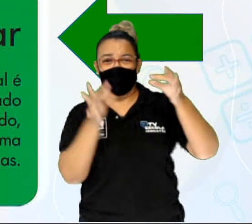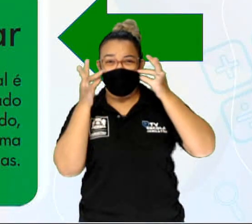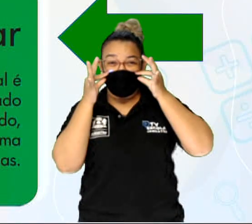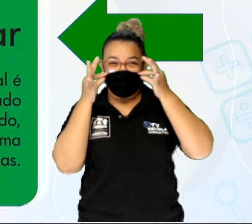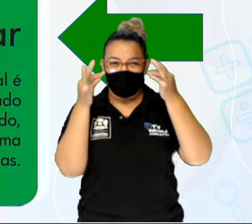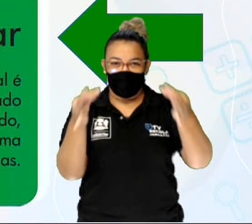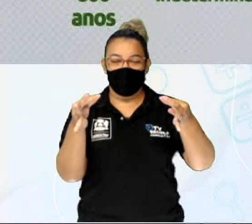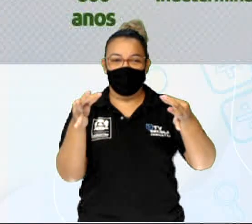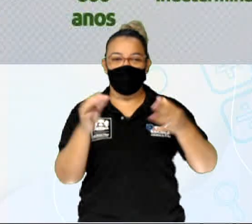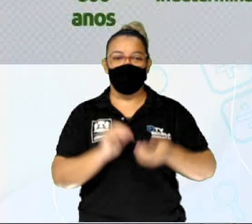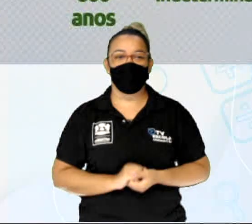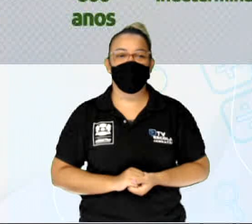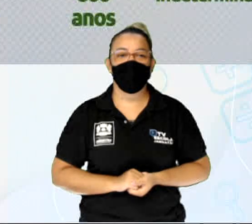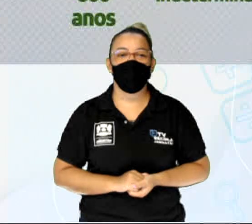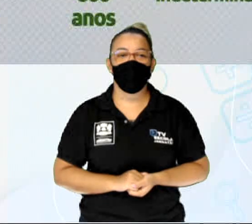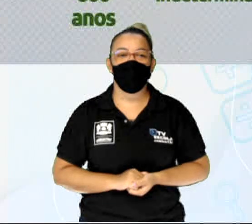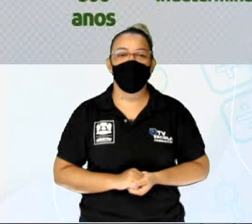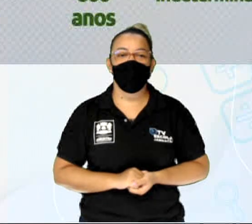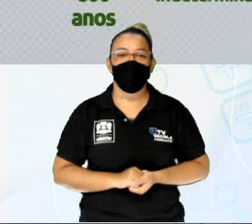do reciclar.